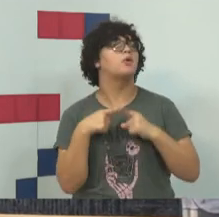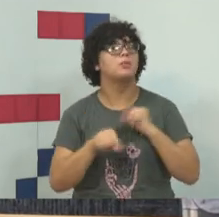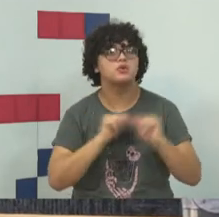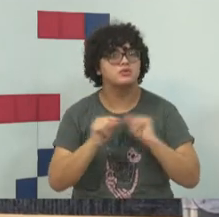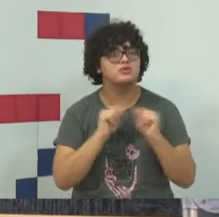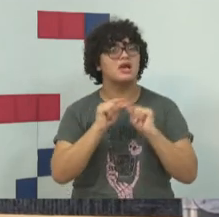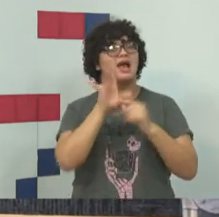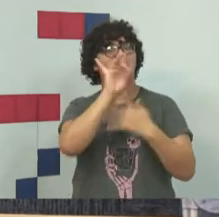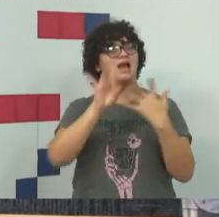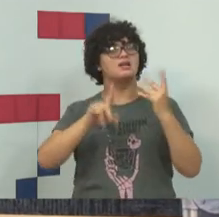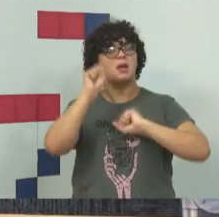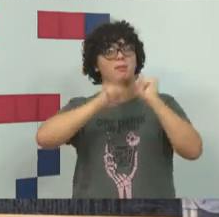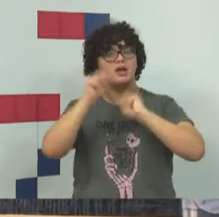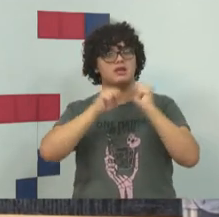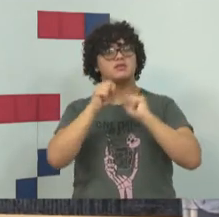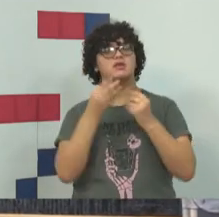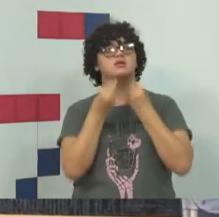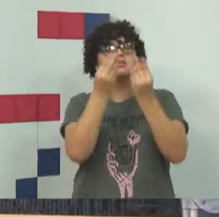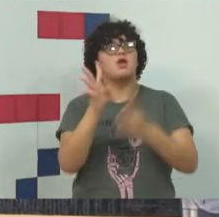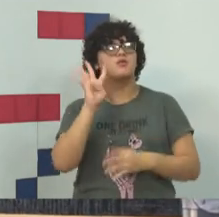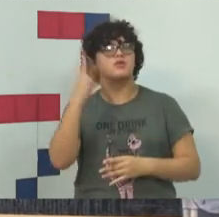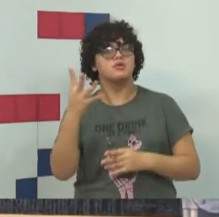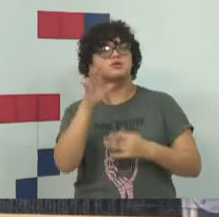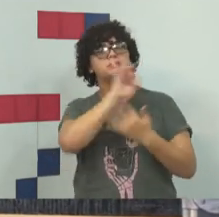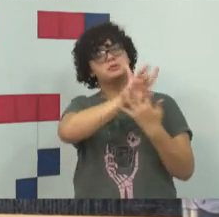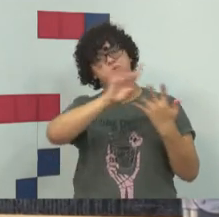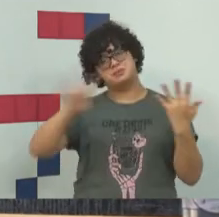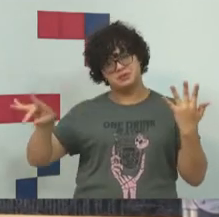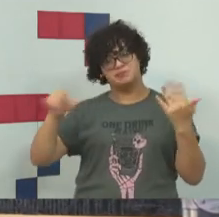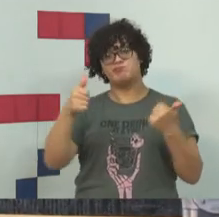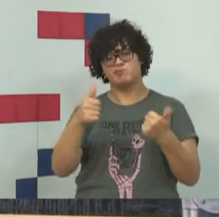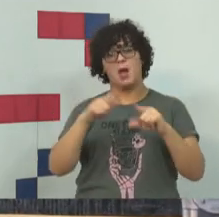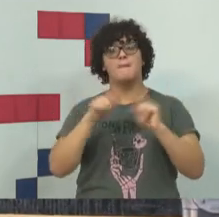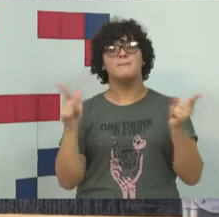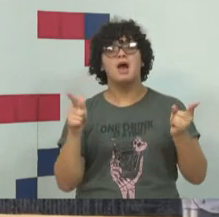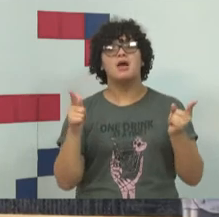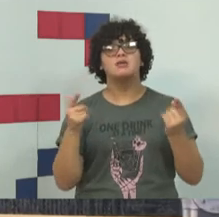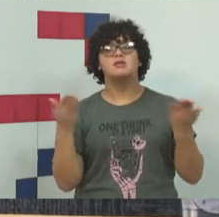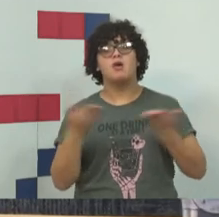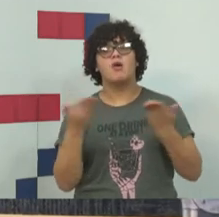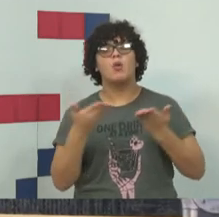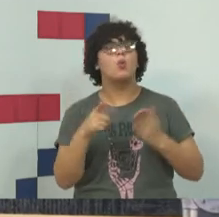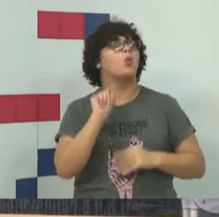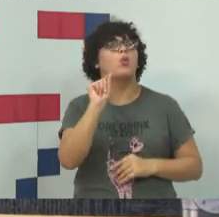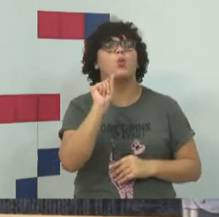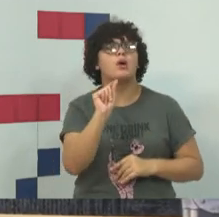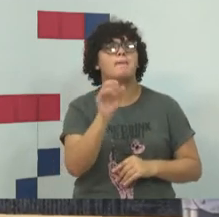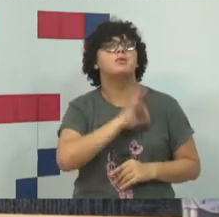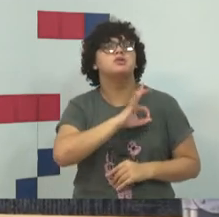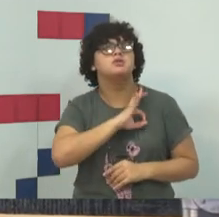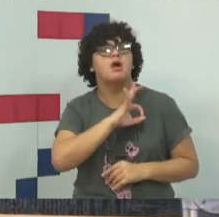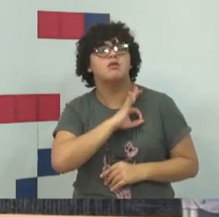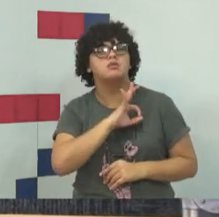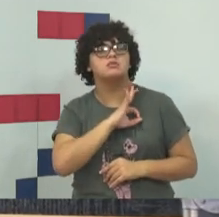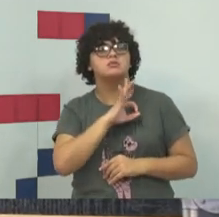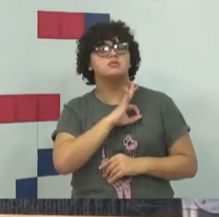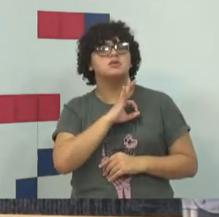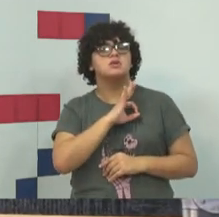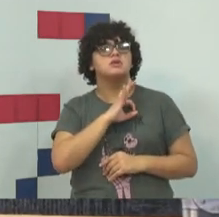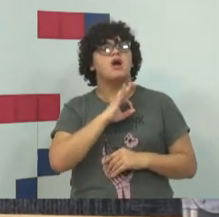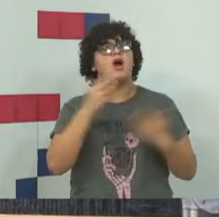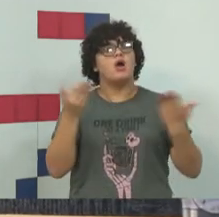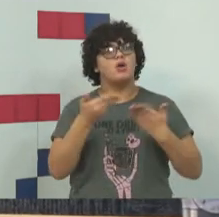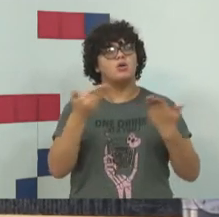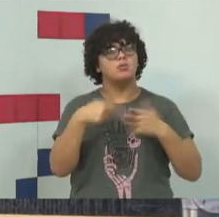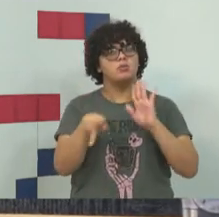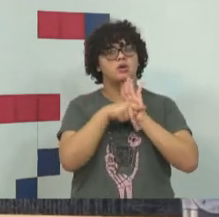empresa oferece uma solução, etc., etc., etc. Então, o que os policiais da delegacia aqui